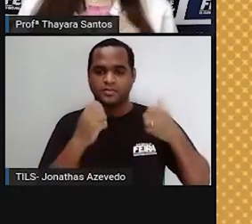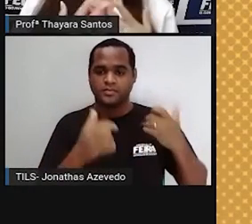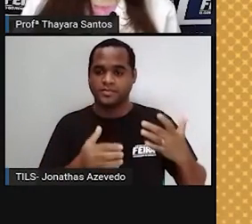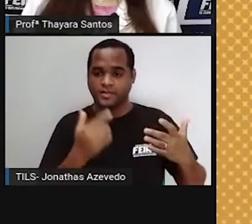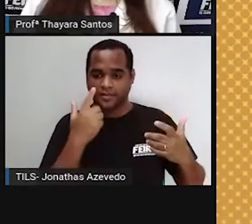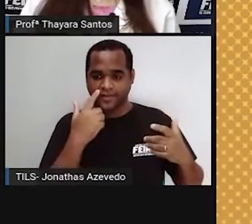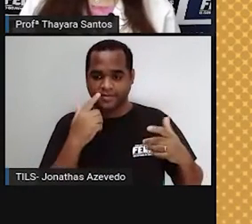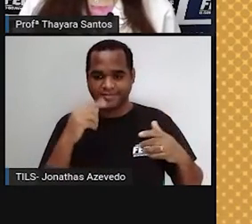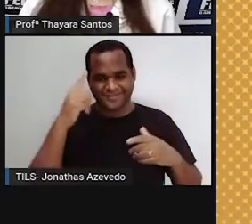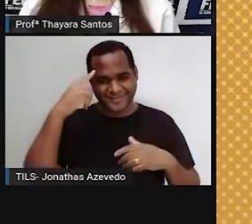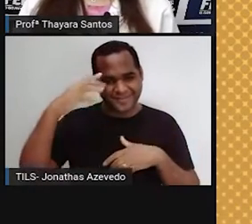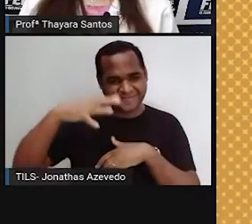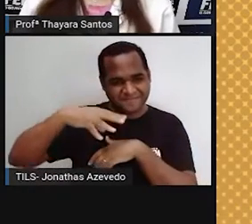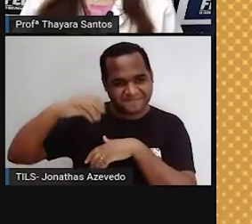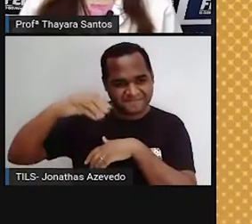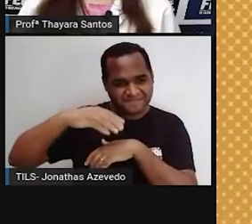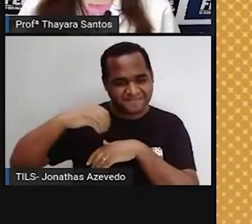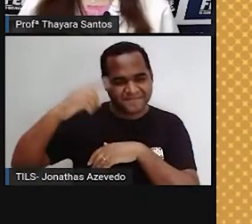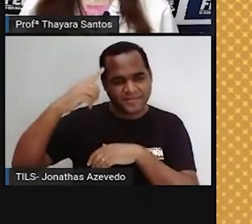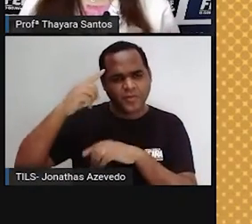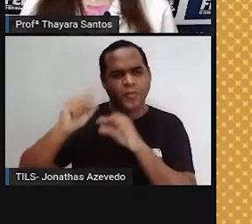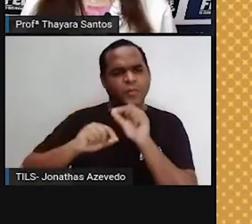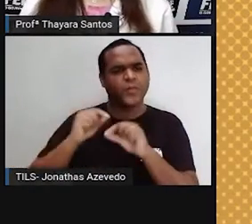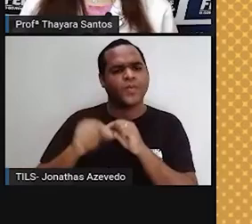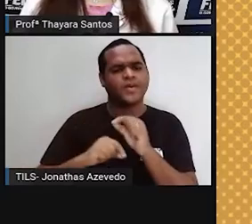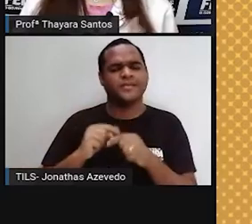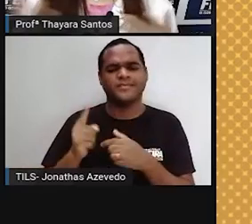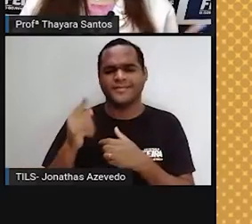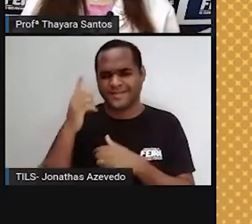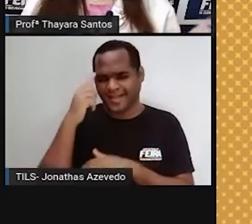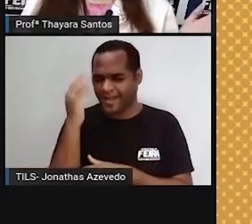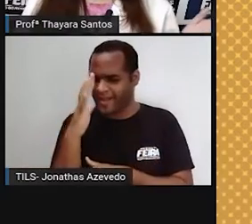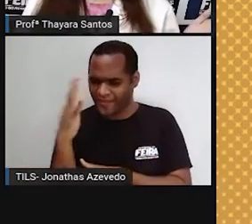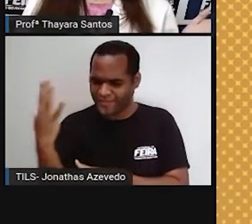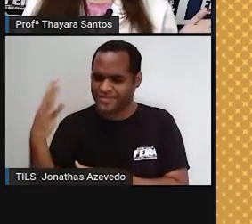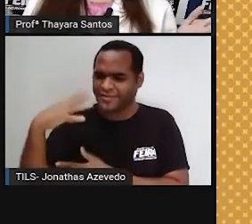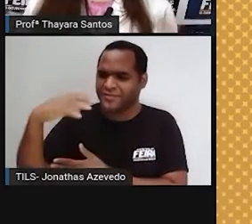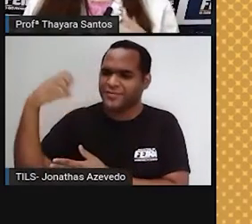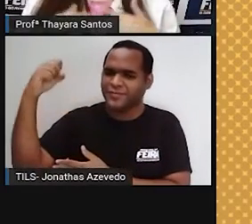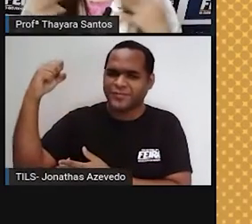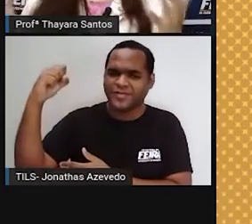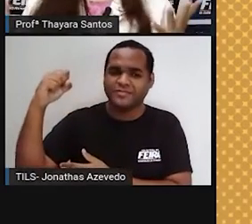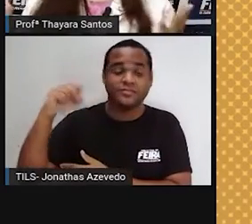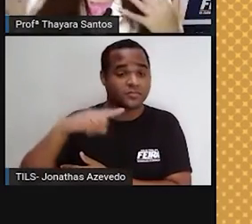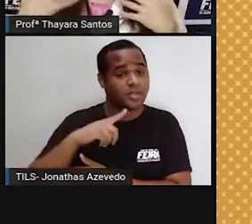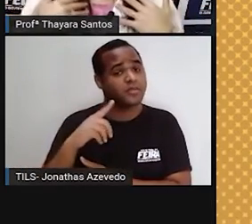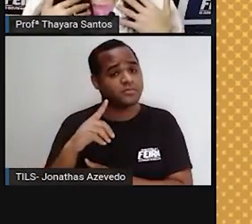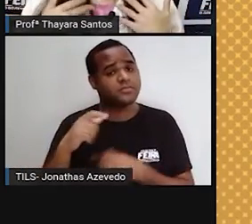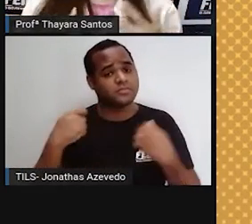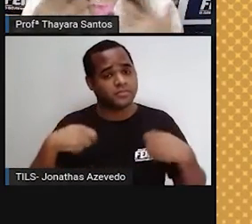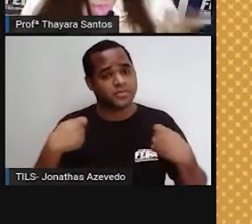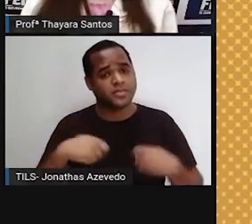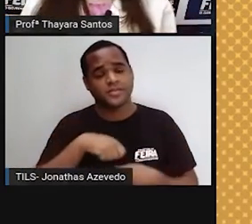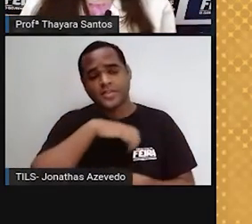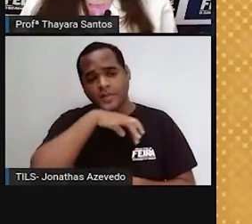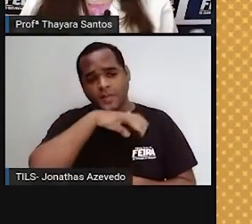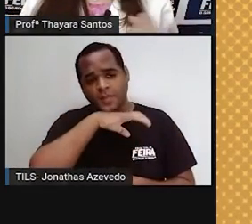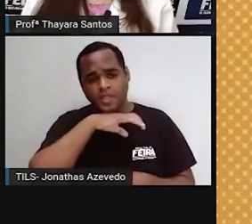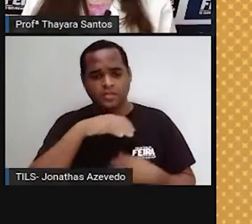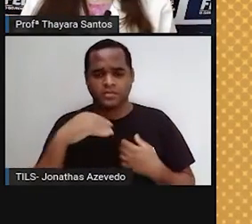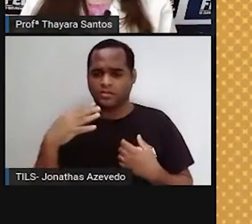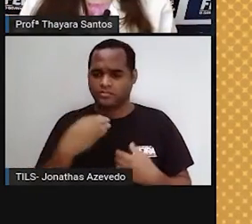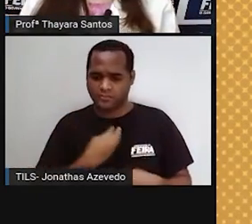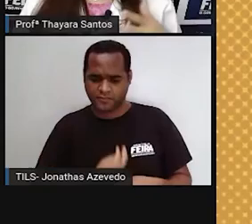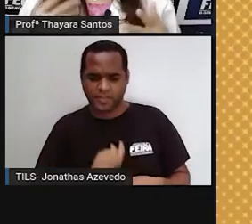a própria fotossíntese. Aí vocês podem me perguntar, ah, pró, mas o que tem a ver com a fotossíntese? Os animais, que é o nosso caso, a gente não faz